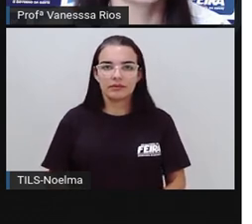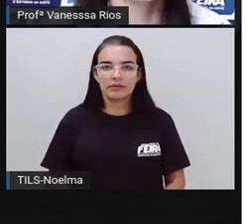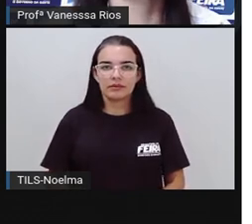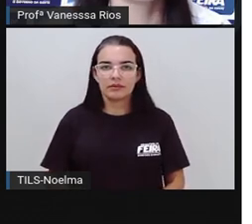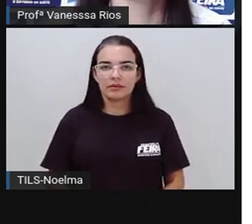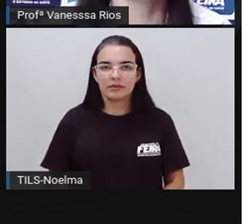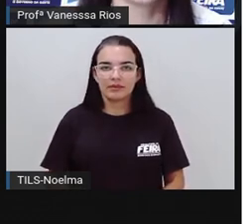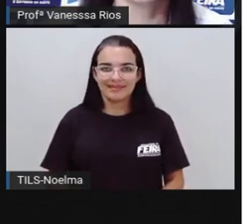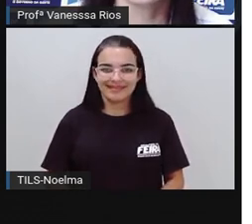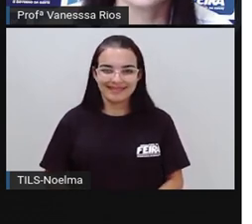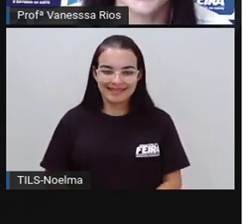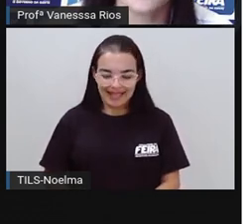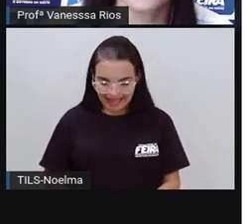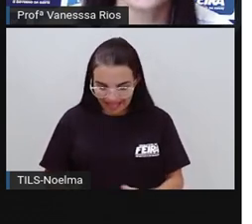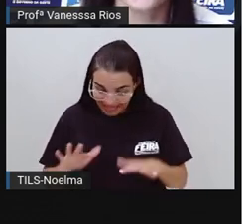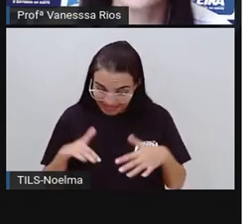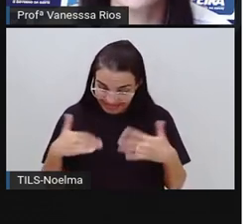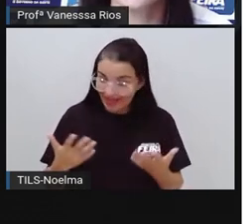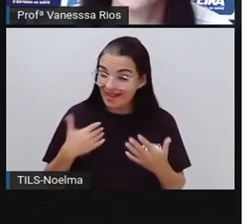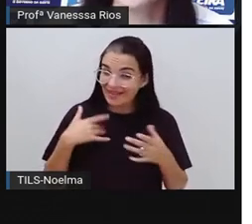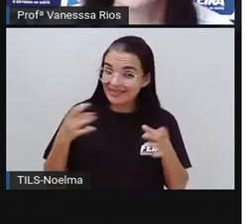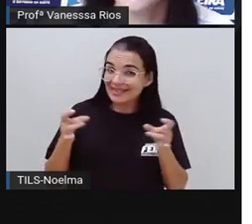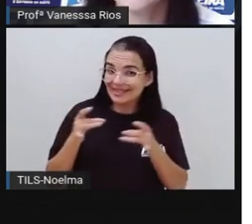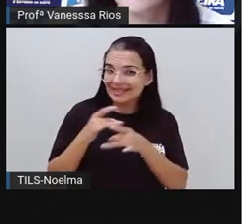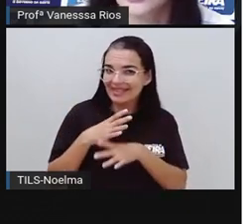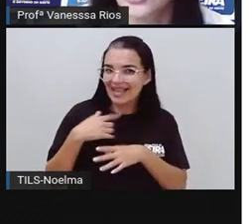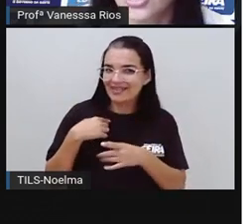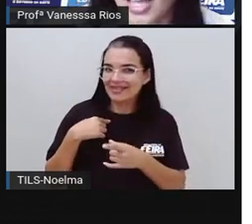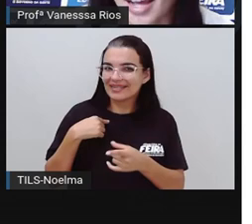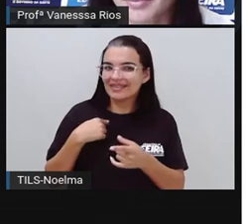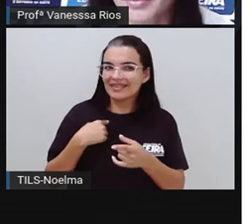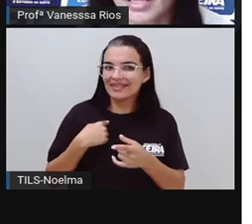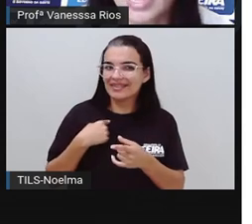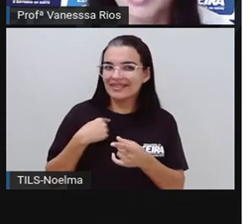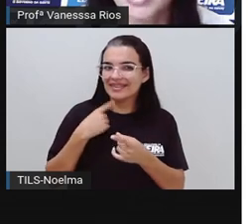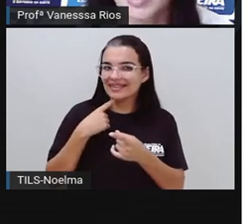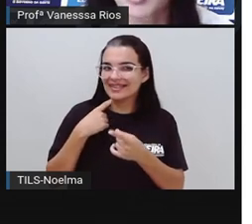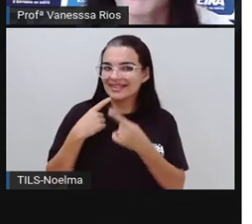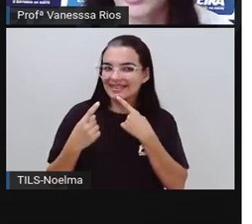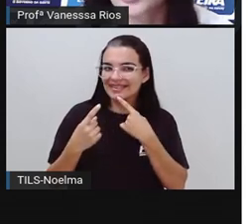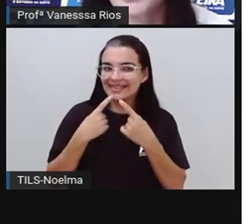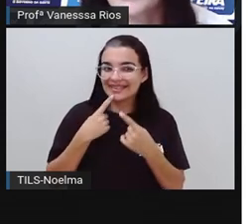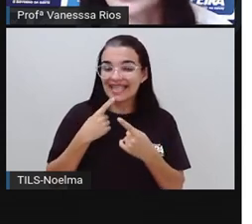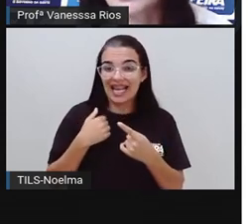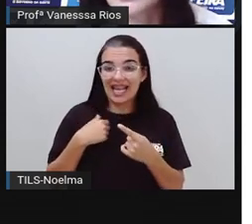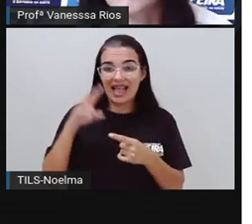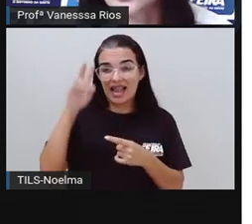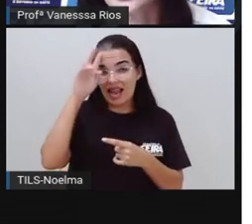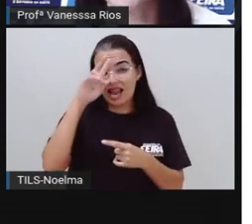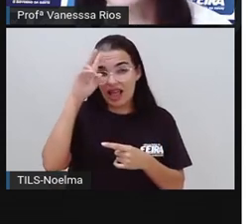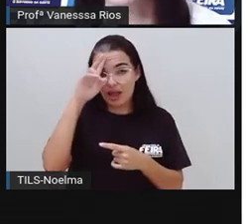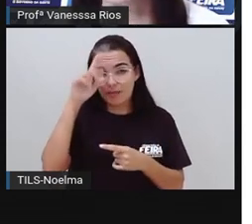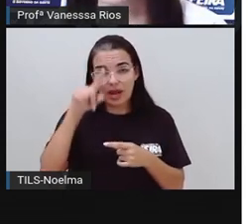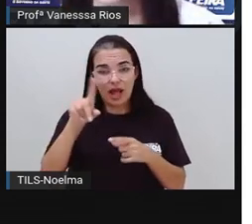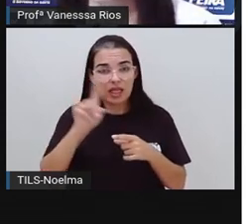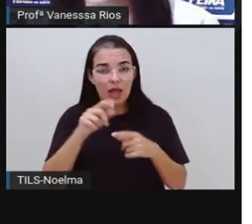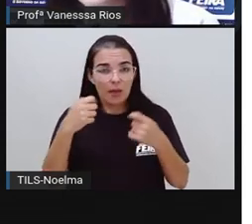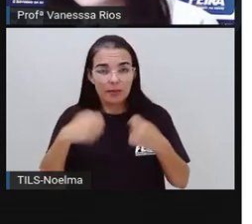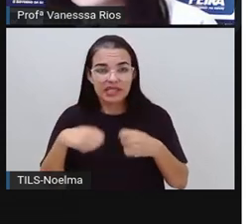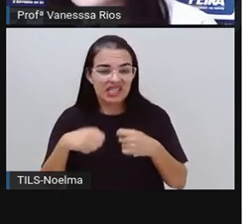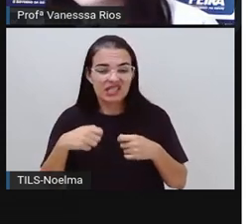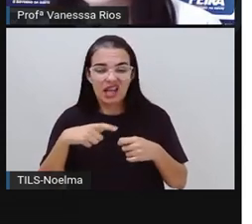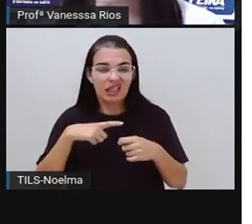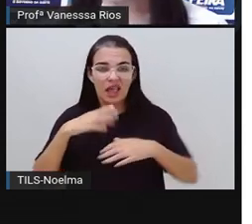E aí, para finalizar, a Pró trouxe aqui uma entrevista. lembra aí que a Pró falou que para fazer uma entrevista não precisa ser